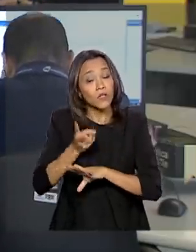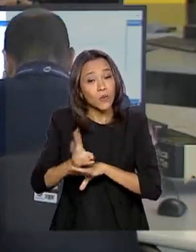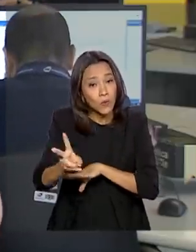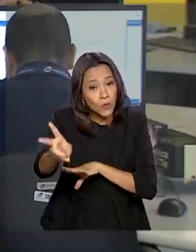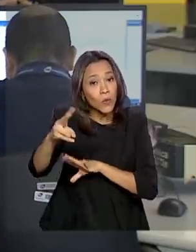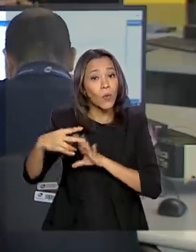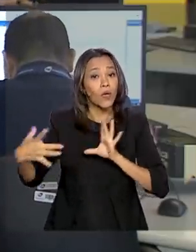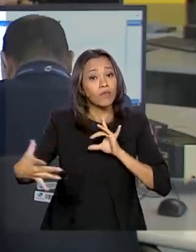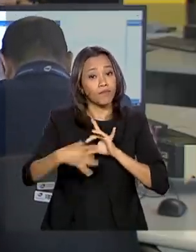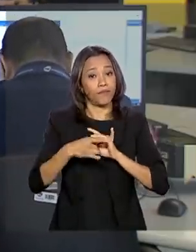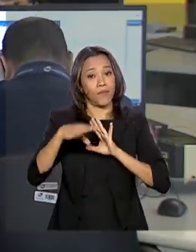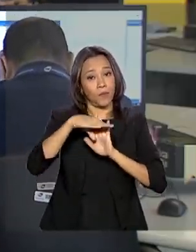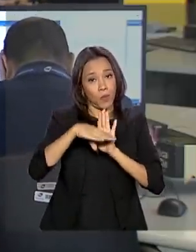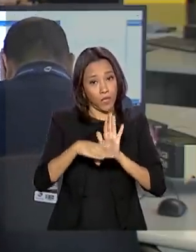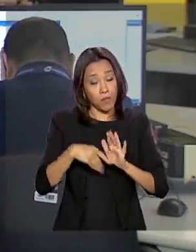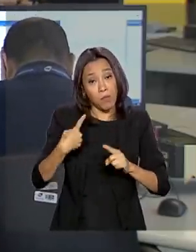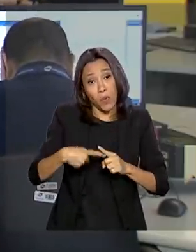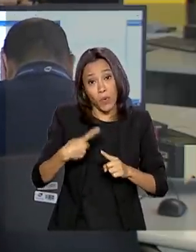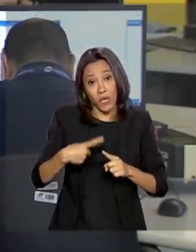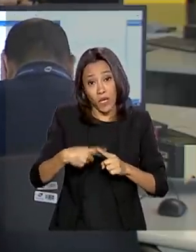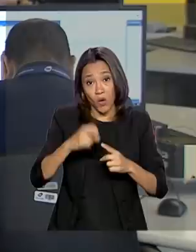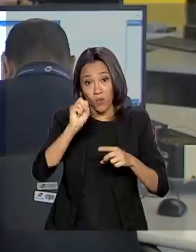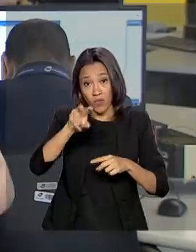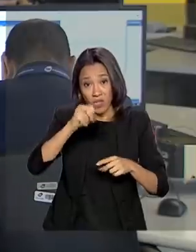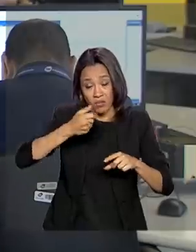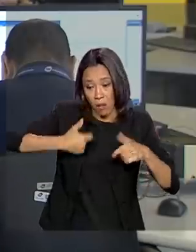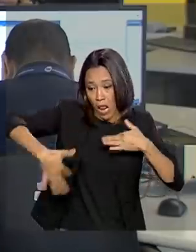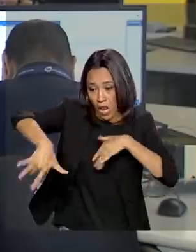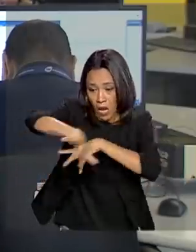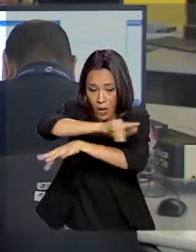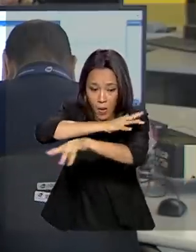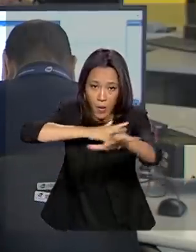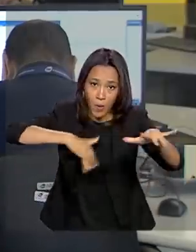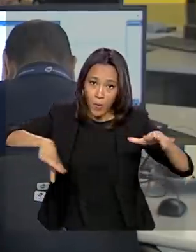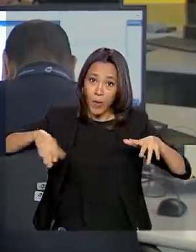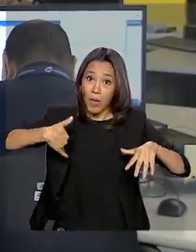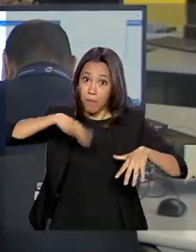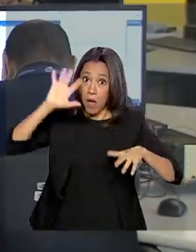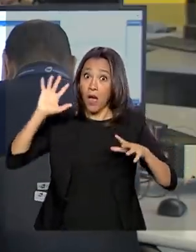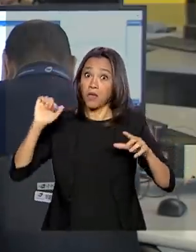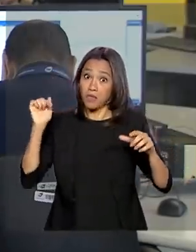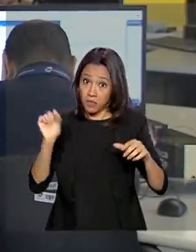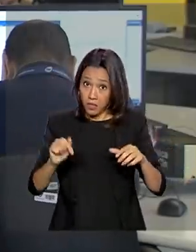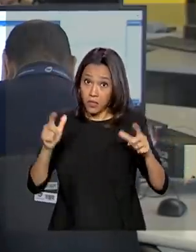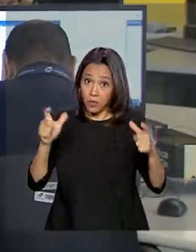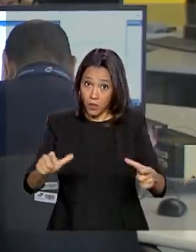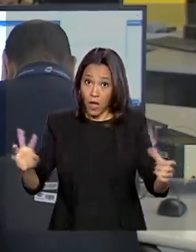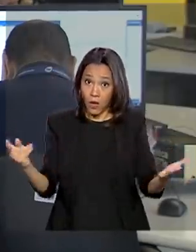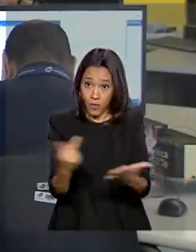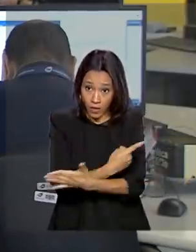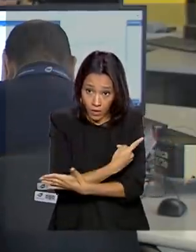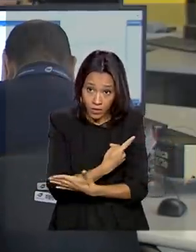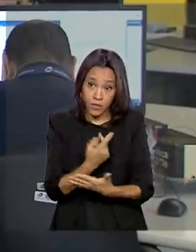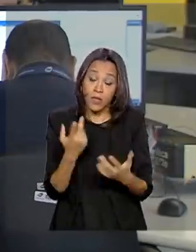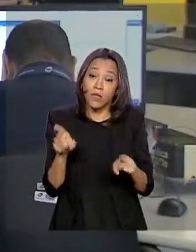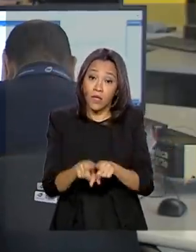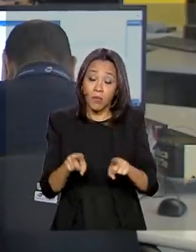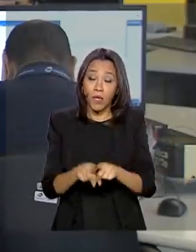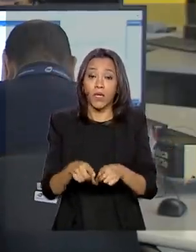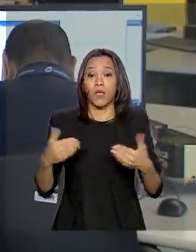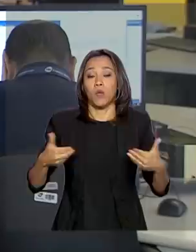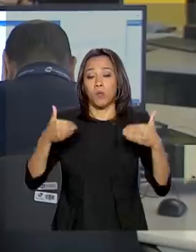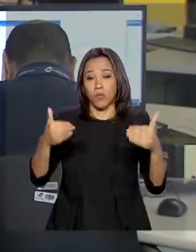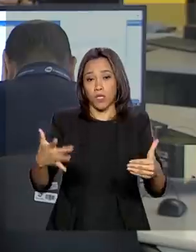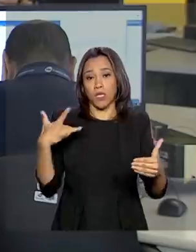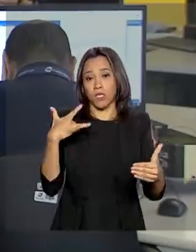programa porque a circulação do vírus entre as pessoas é maior nesses locais. O Ministério da Saúde também vai convocar